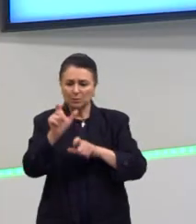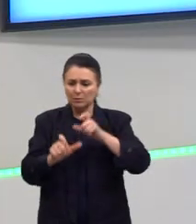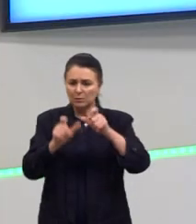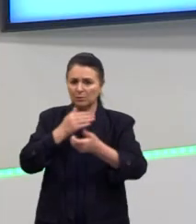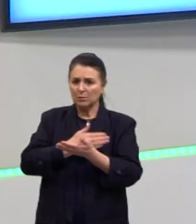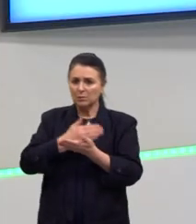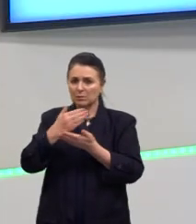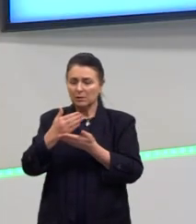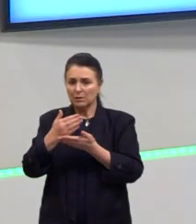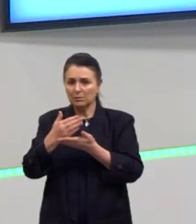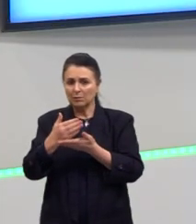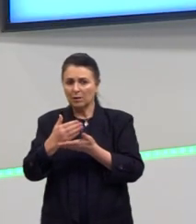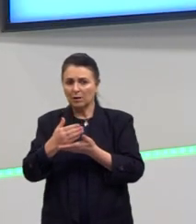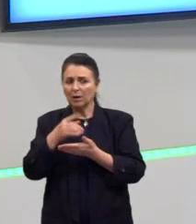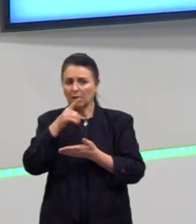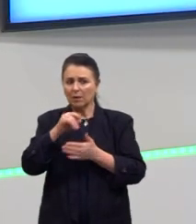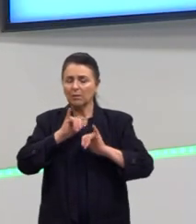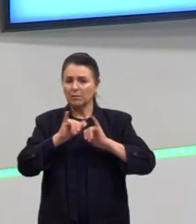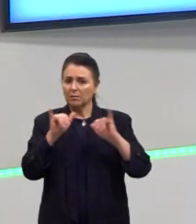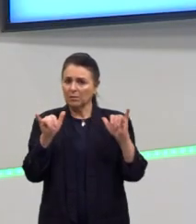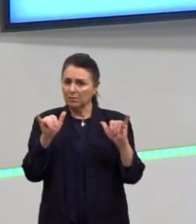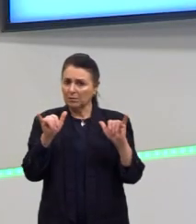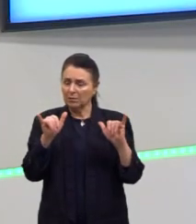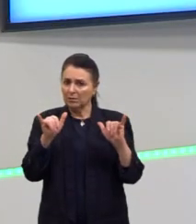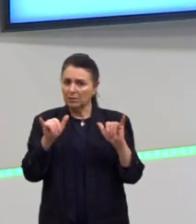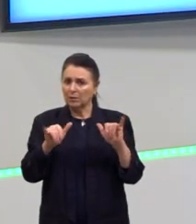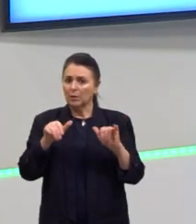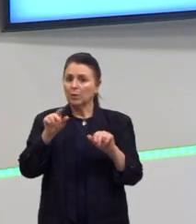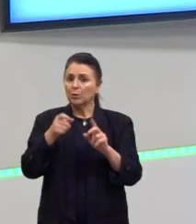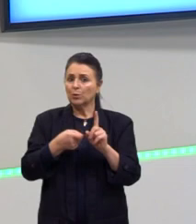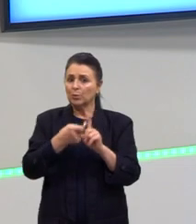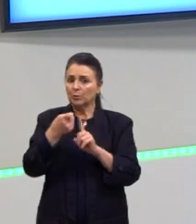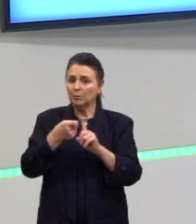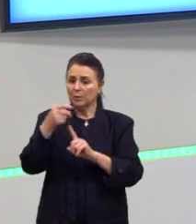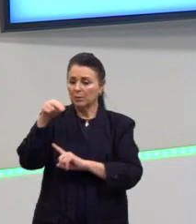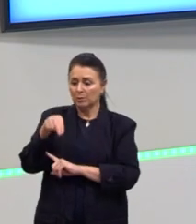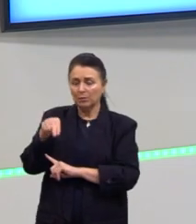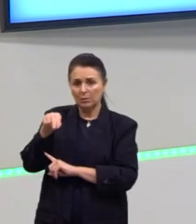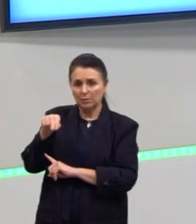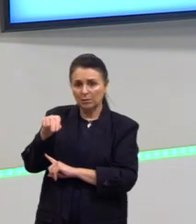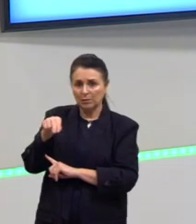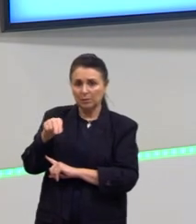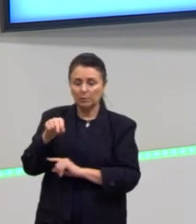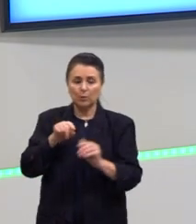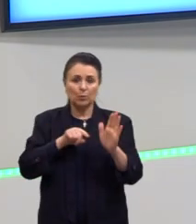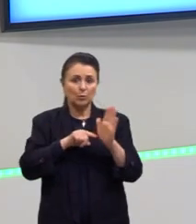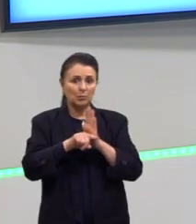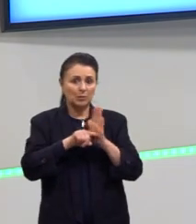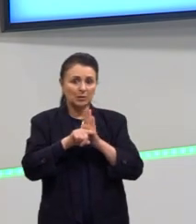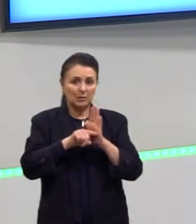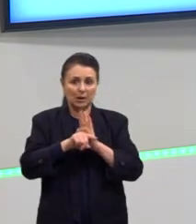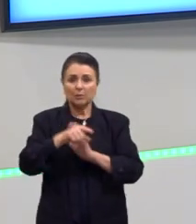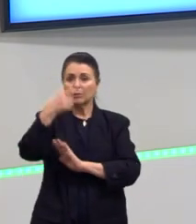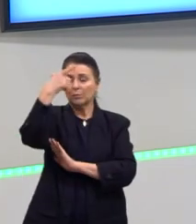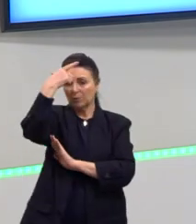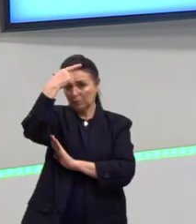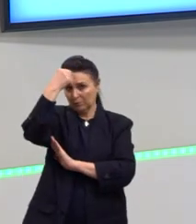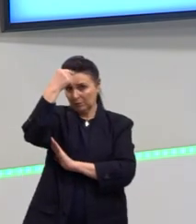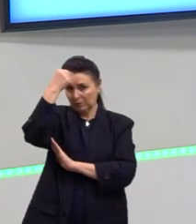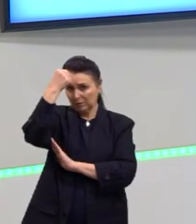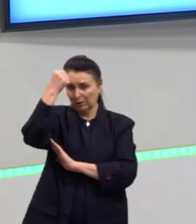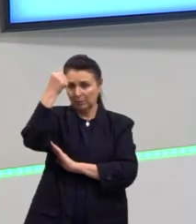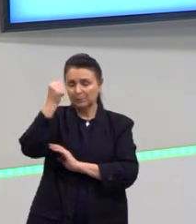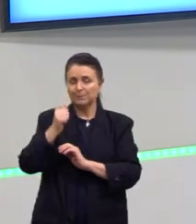começaram aquela informação? Lá em novembro. Em novembro, os pesquisadores da universidade... Então,